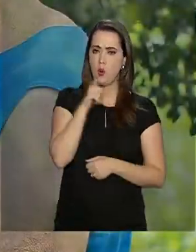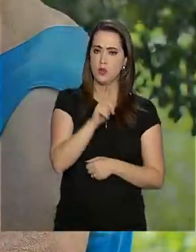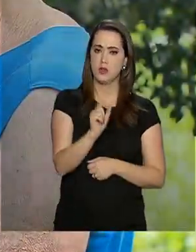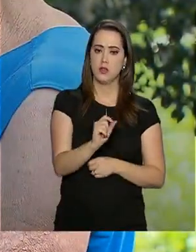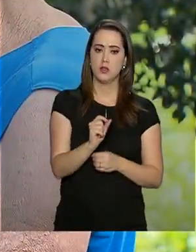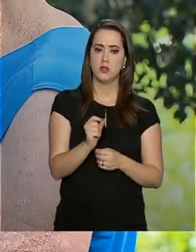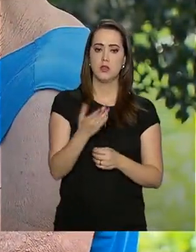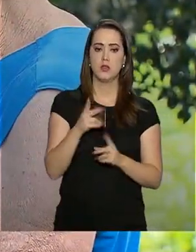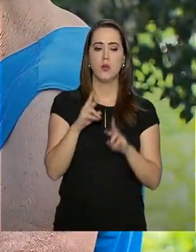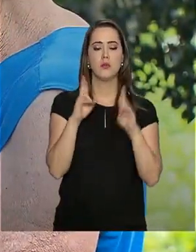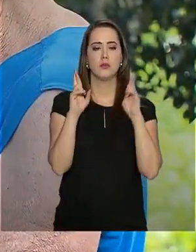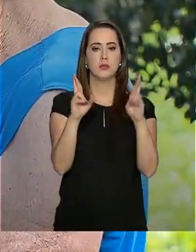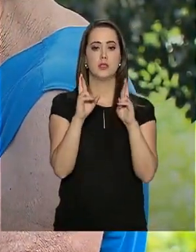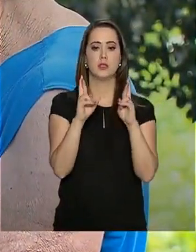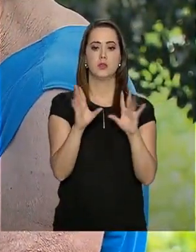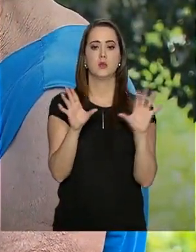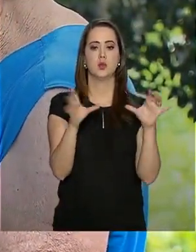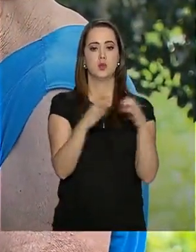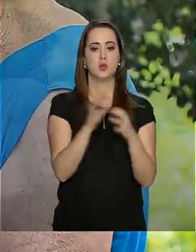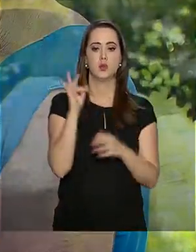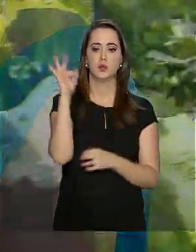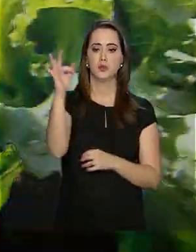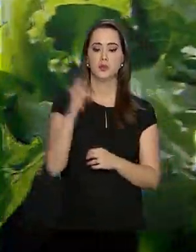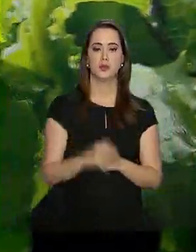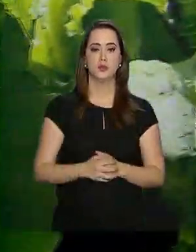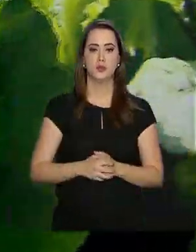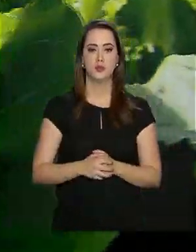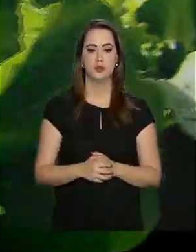deixar uma esperança para essa geração que vem aí.